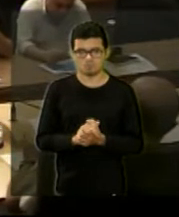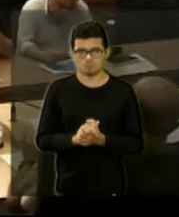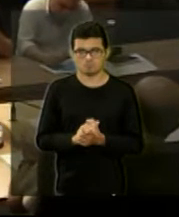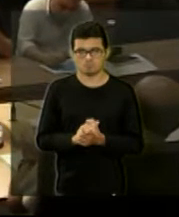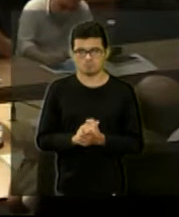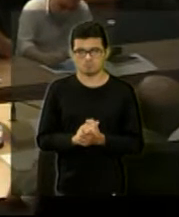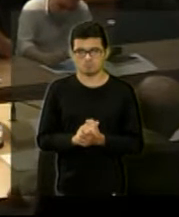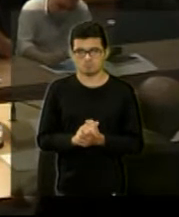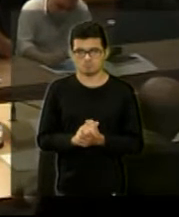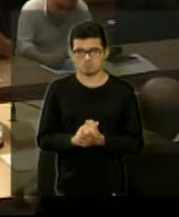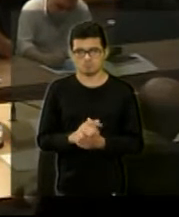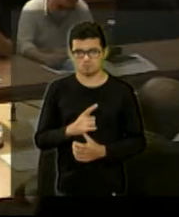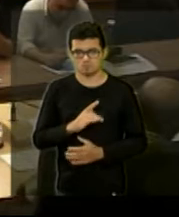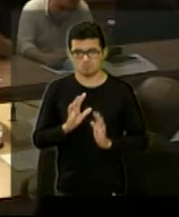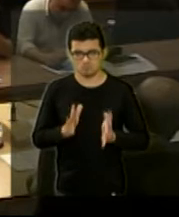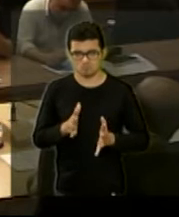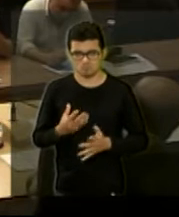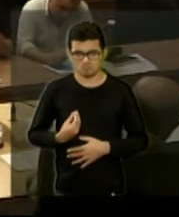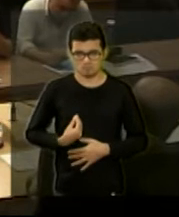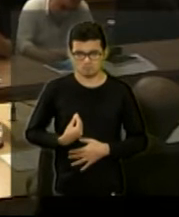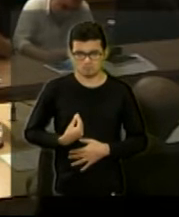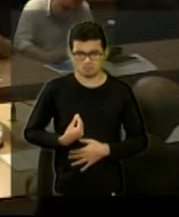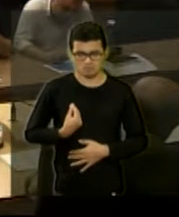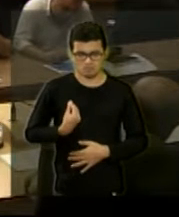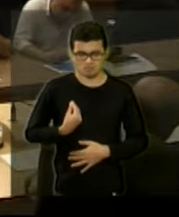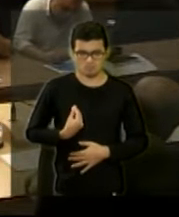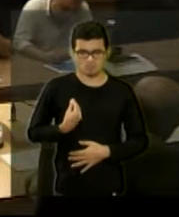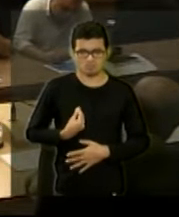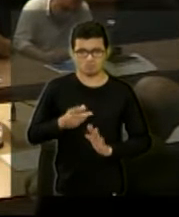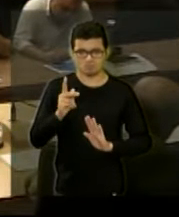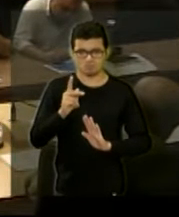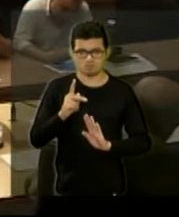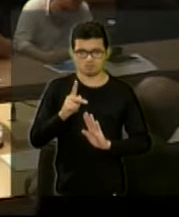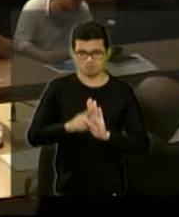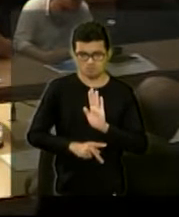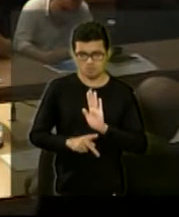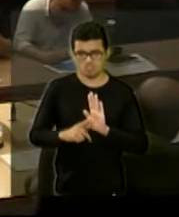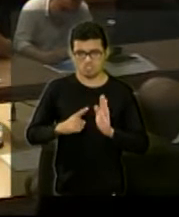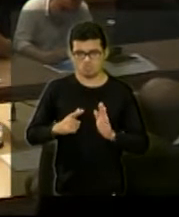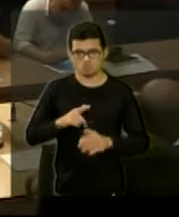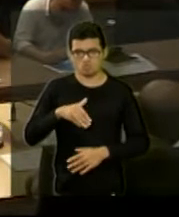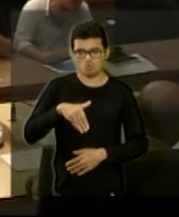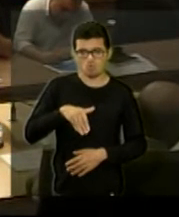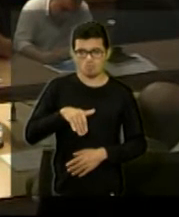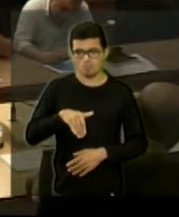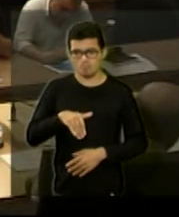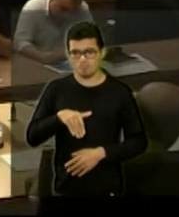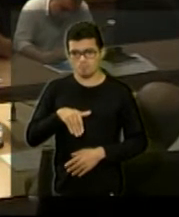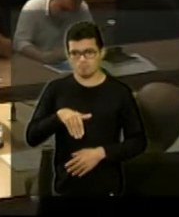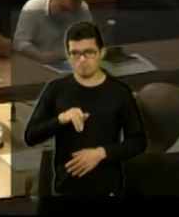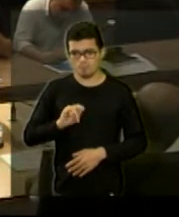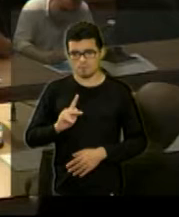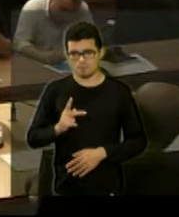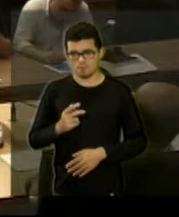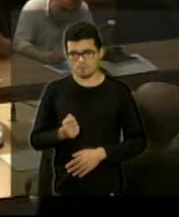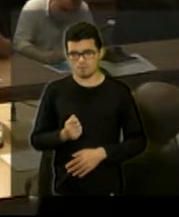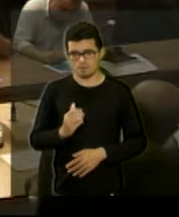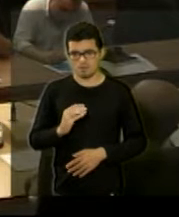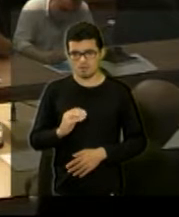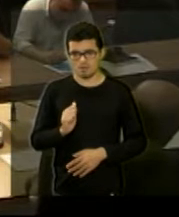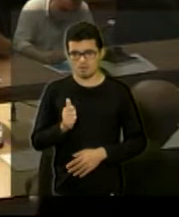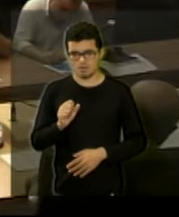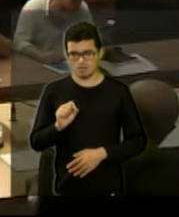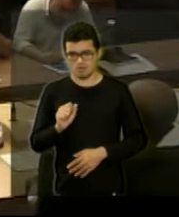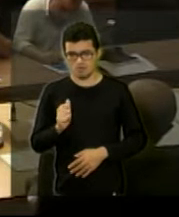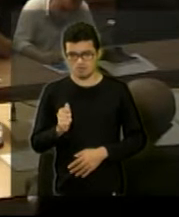existe já algum projeto em andamento do Minha Casa e Minha Vida ou CDHU, Governo de Estado,